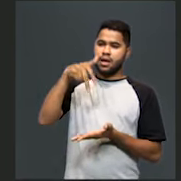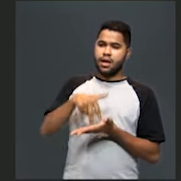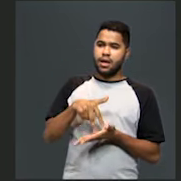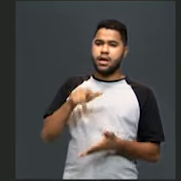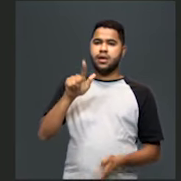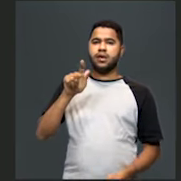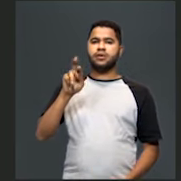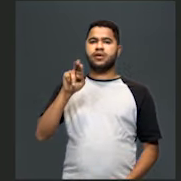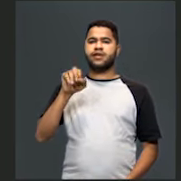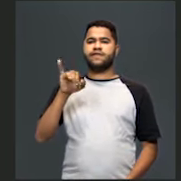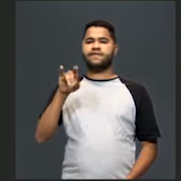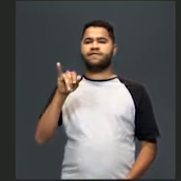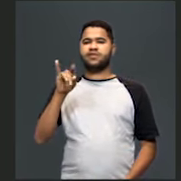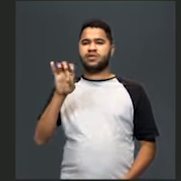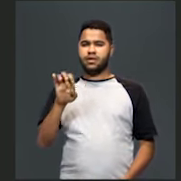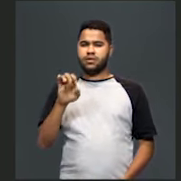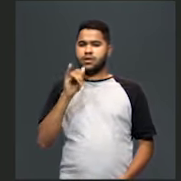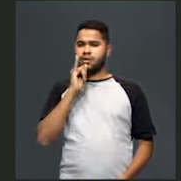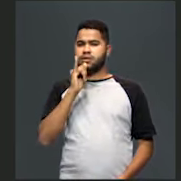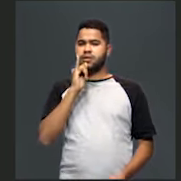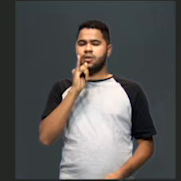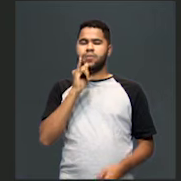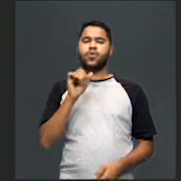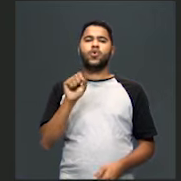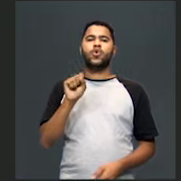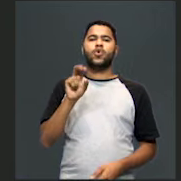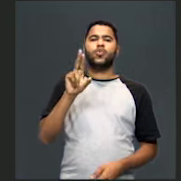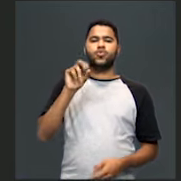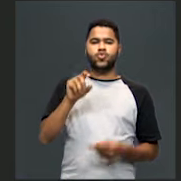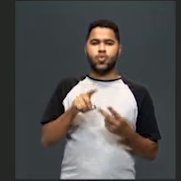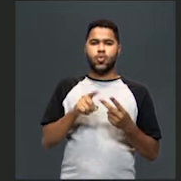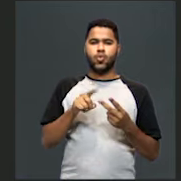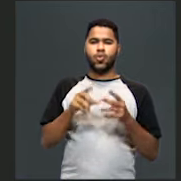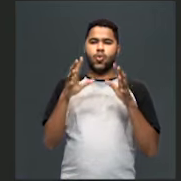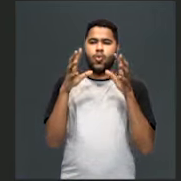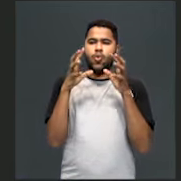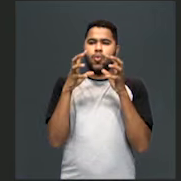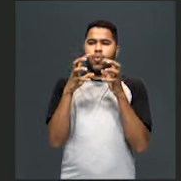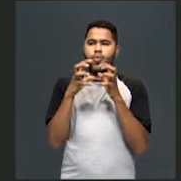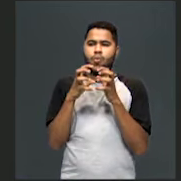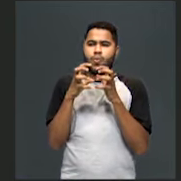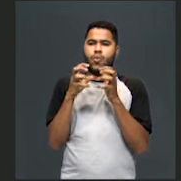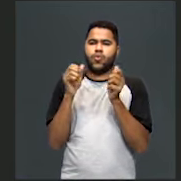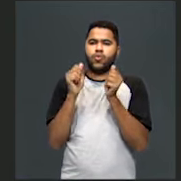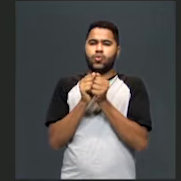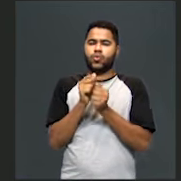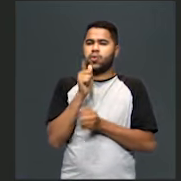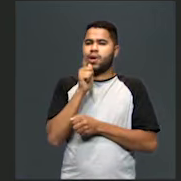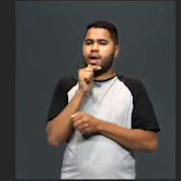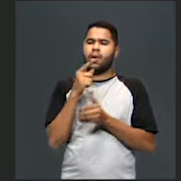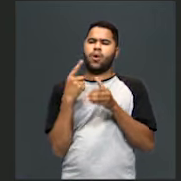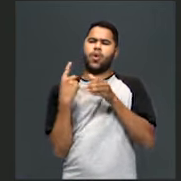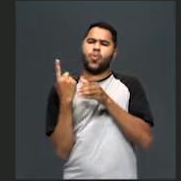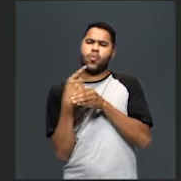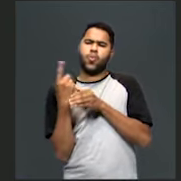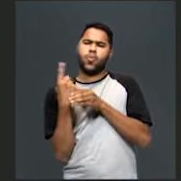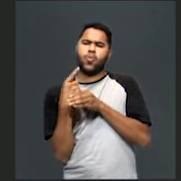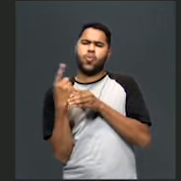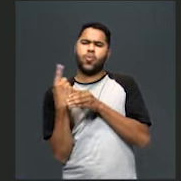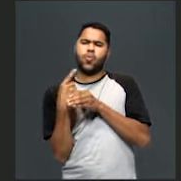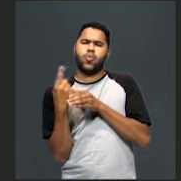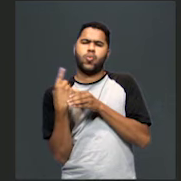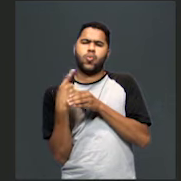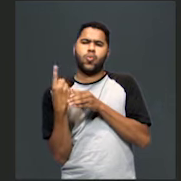preparar um suco batendo o maracujá no liquidificador com água, ele vai